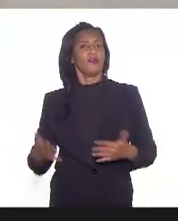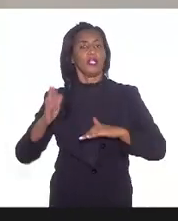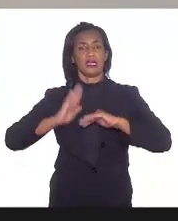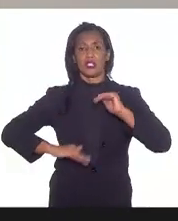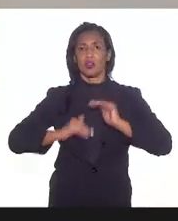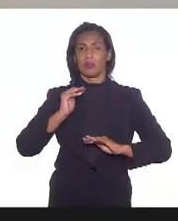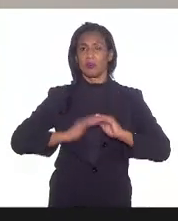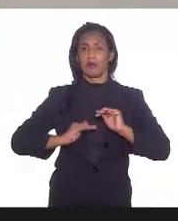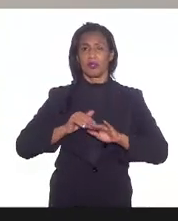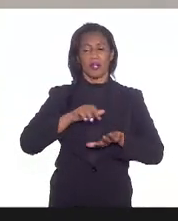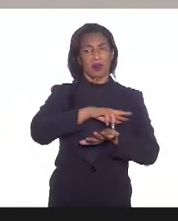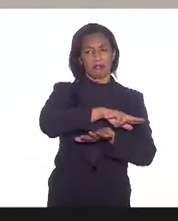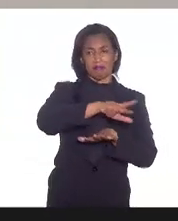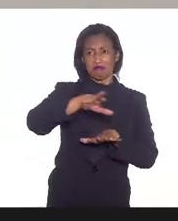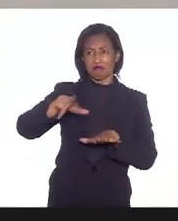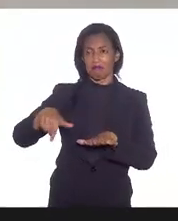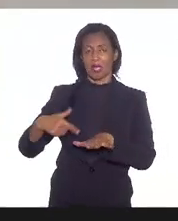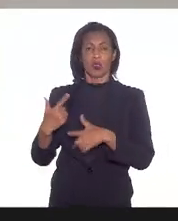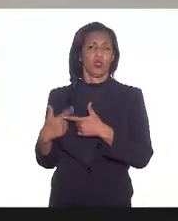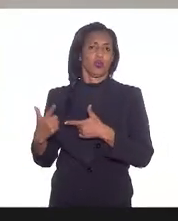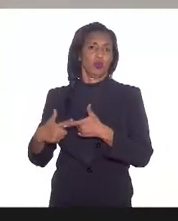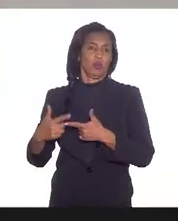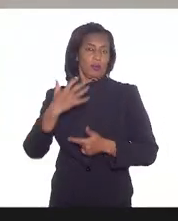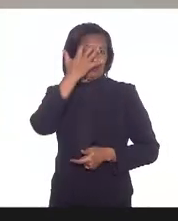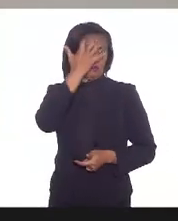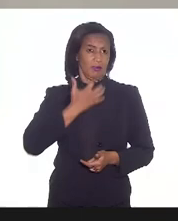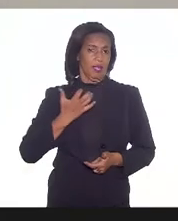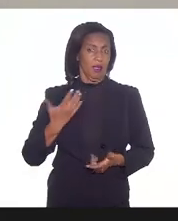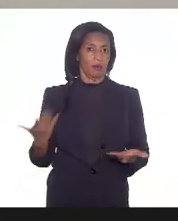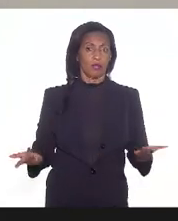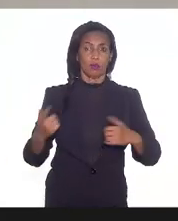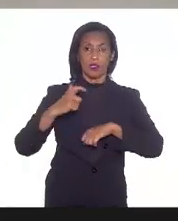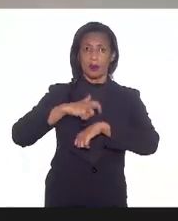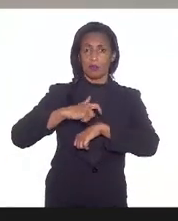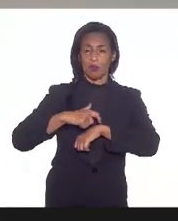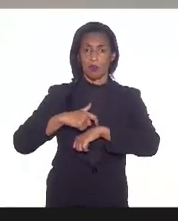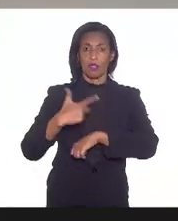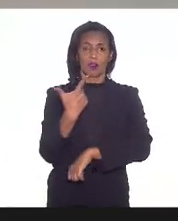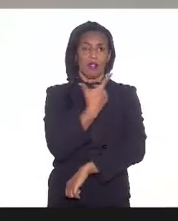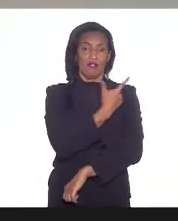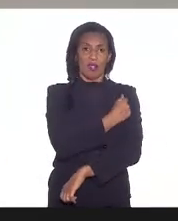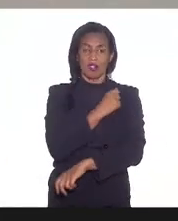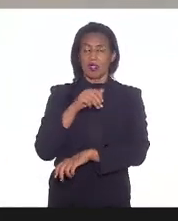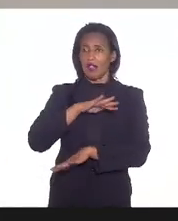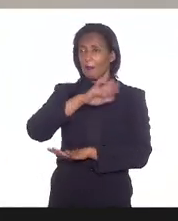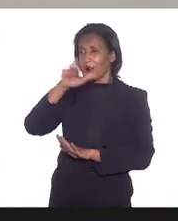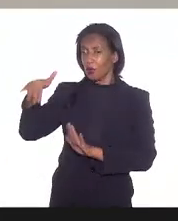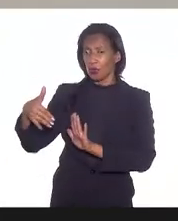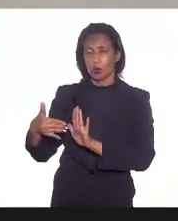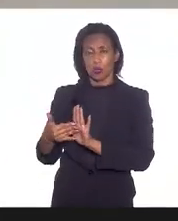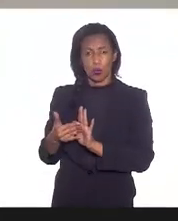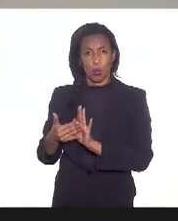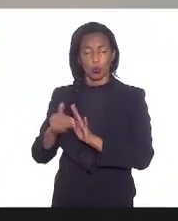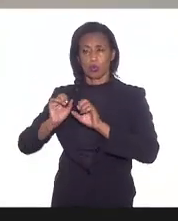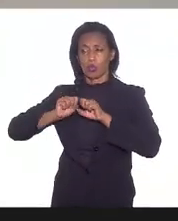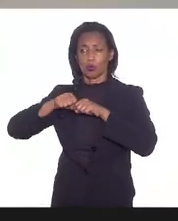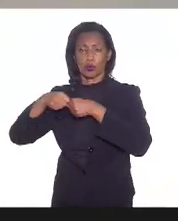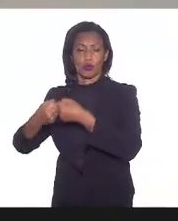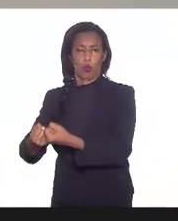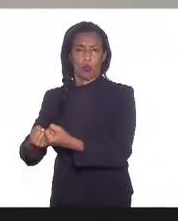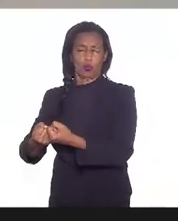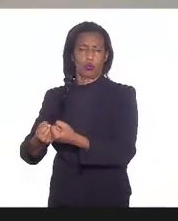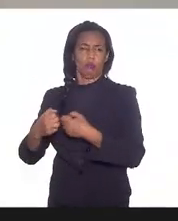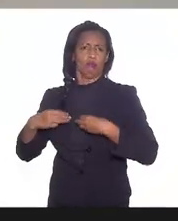submetidos então é uma situação muito grave então nesse momento é vacina para toda a população isso demanda de um esforço do Ministério da